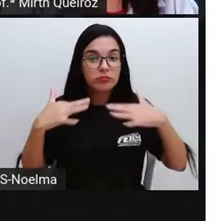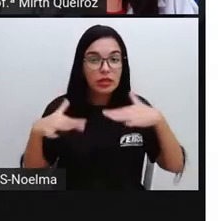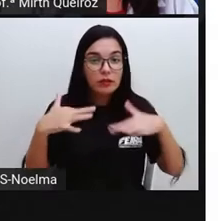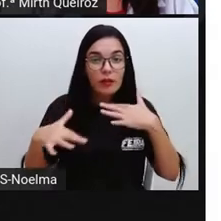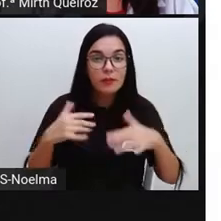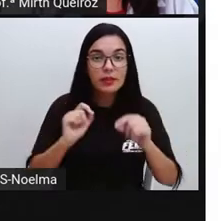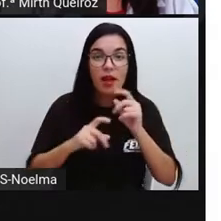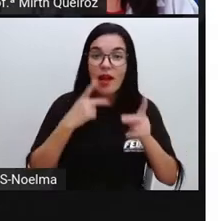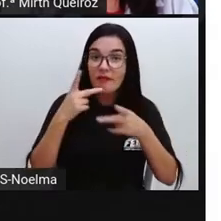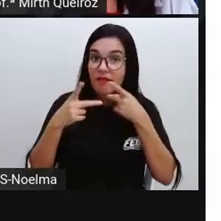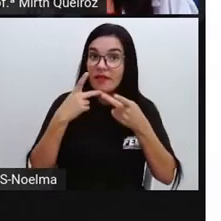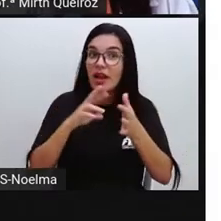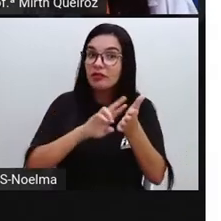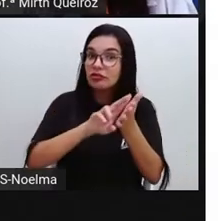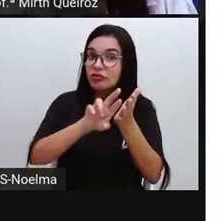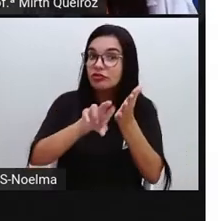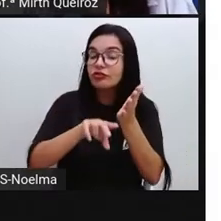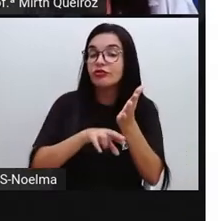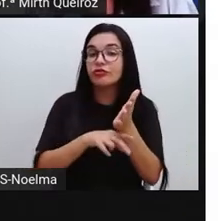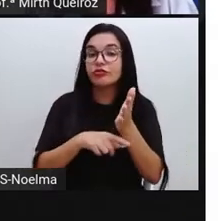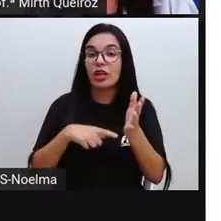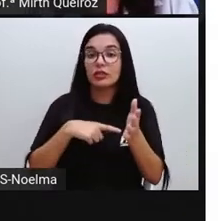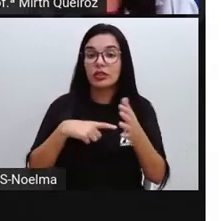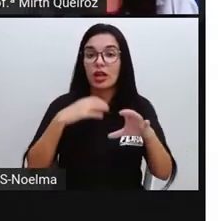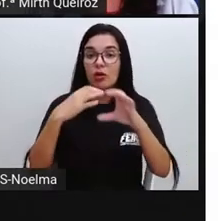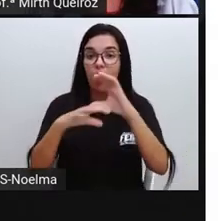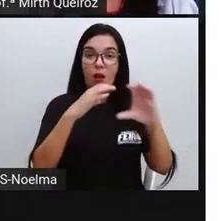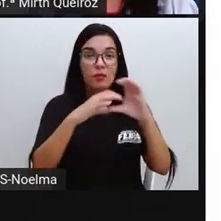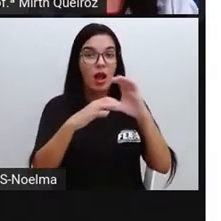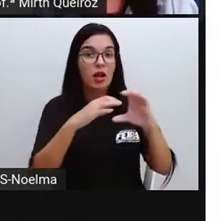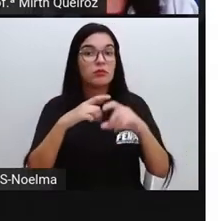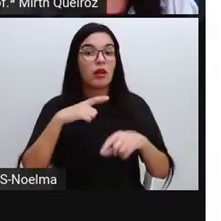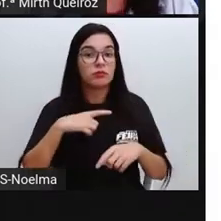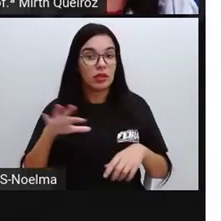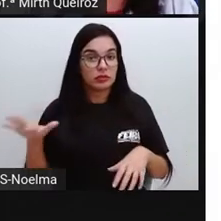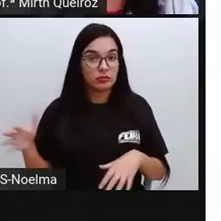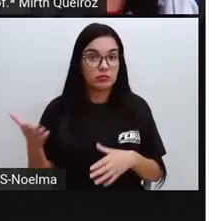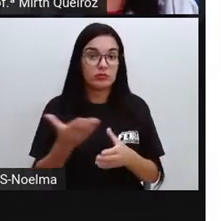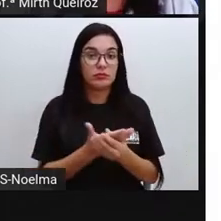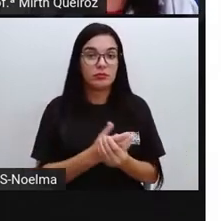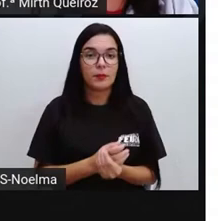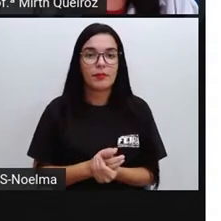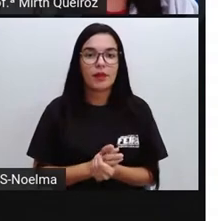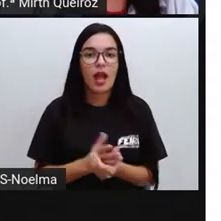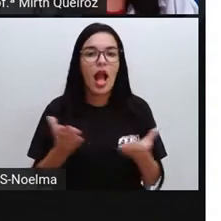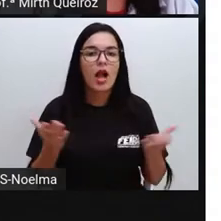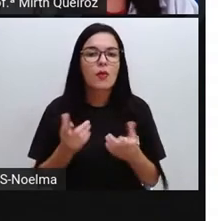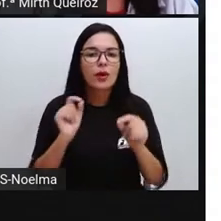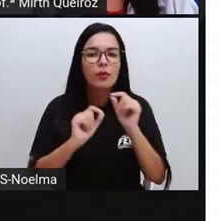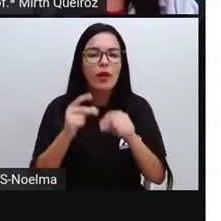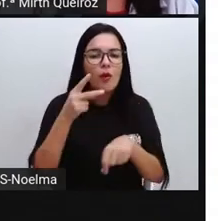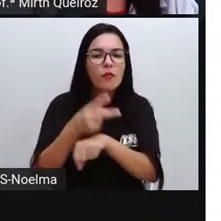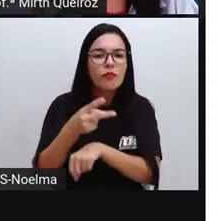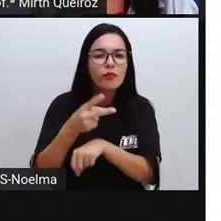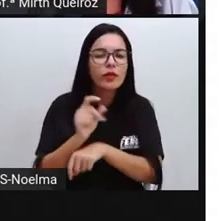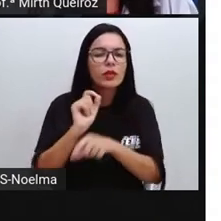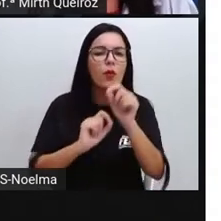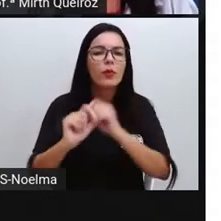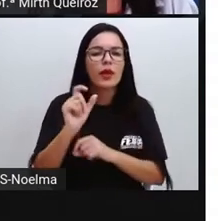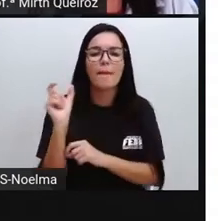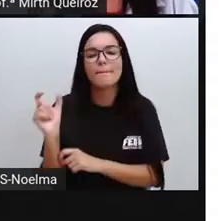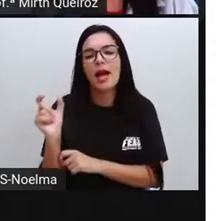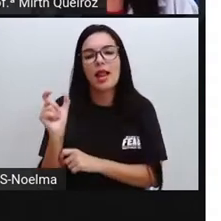nossas falas das diversas situações comunicativas em que estão envolvidos. Vejamos aqui o que que são